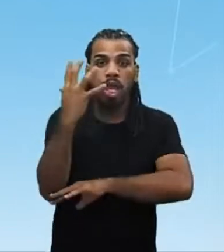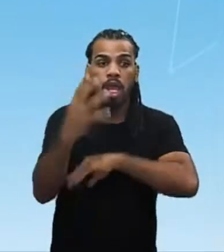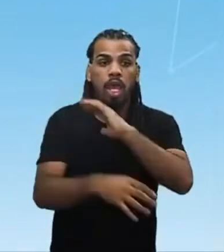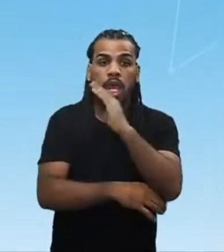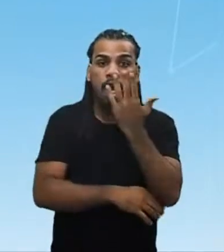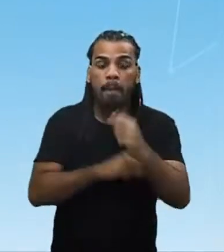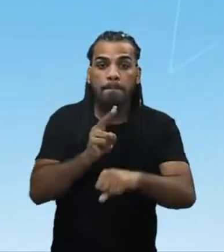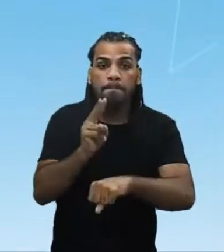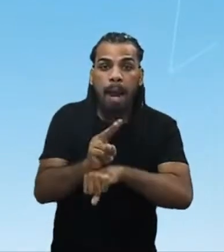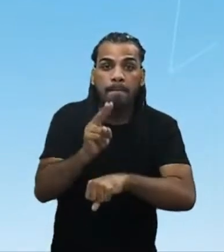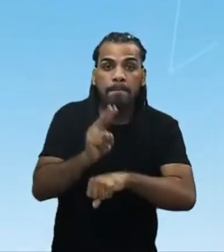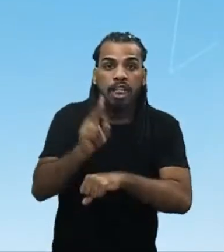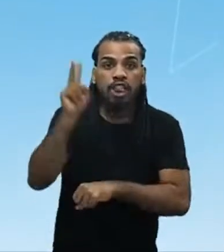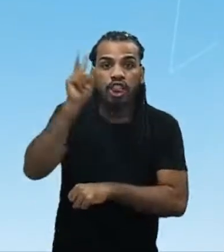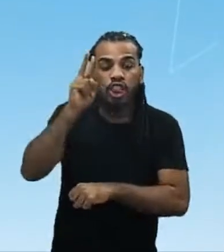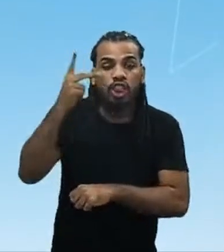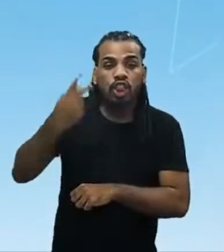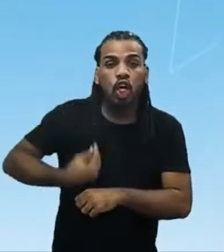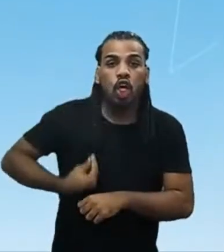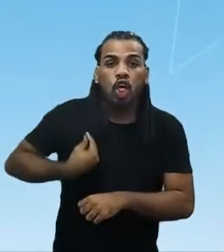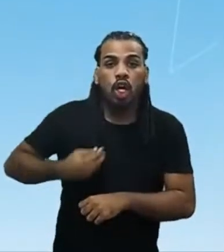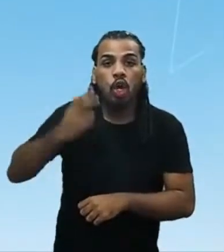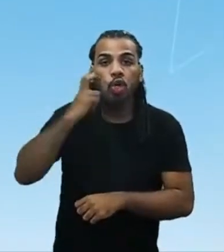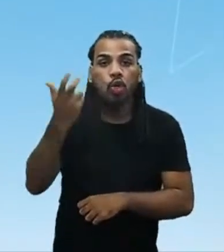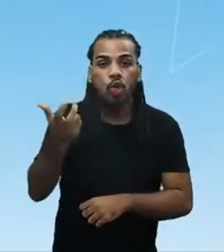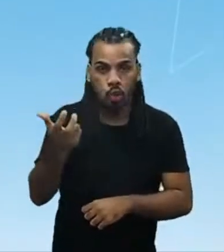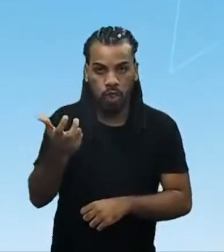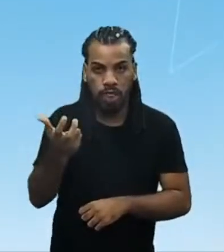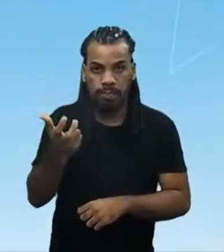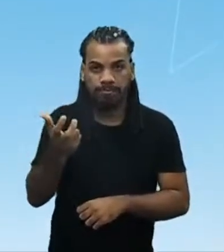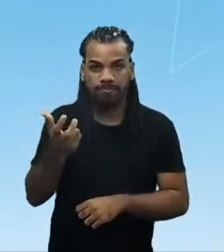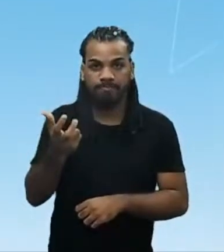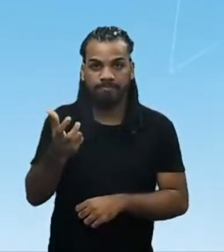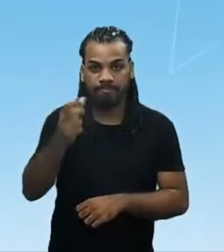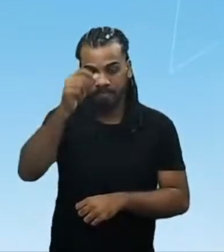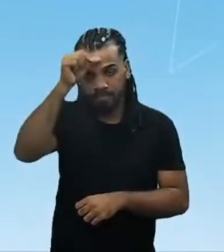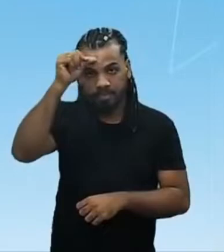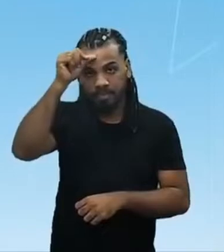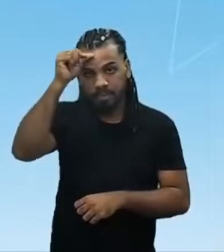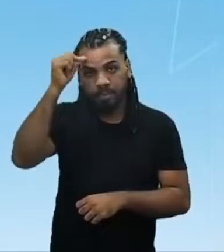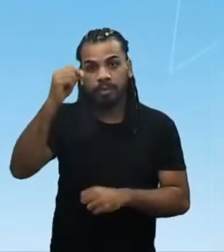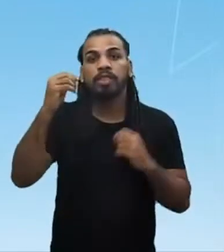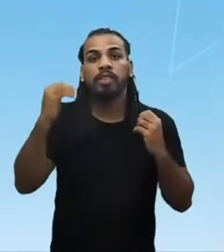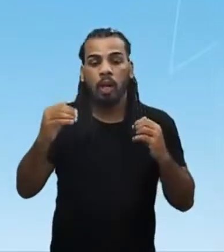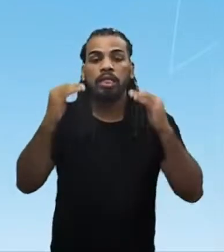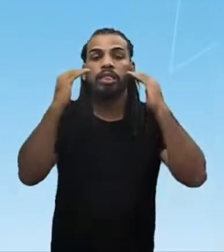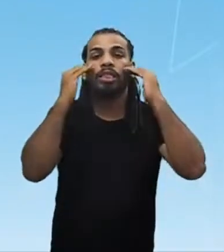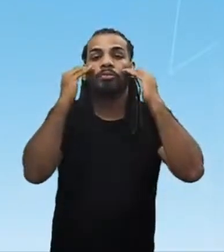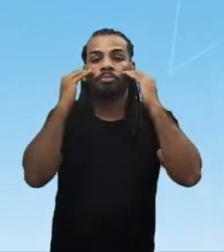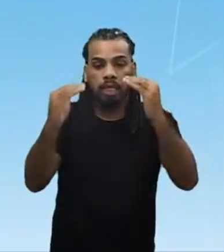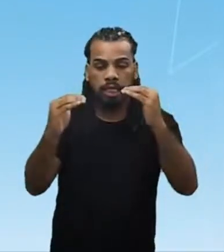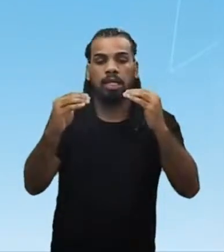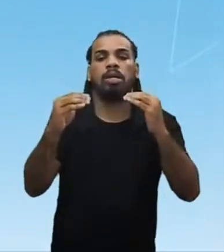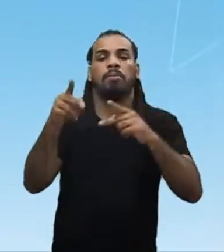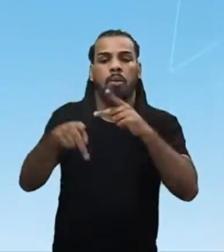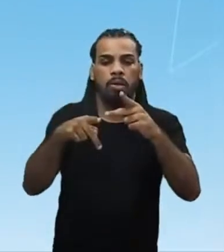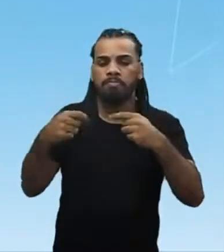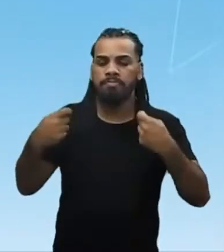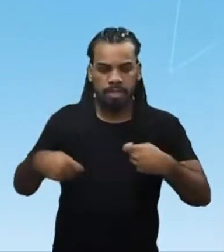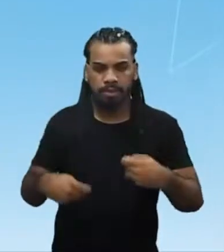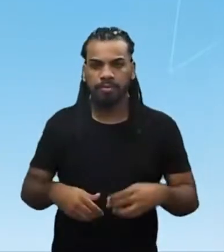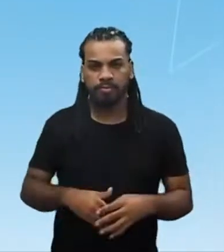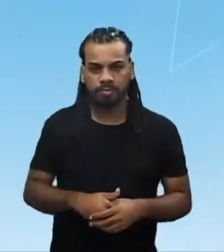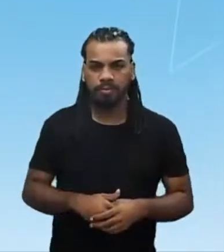da nossa história e da nossa cultura. Tá bem? Então, todo respeito deve ser dado a essas populações.